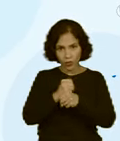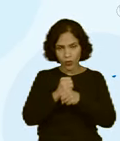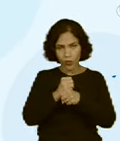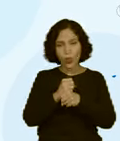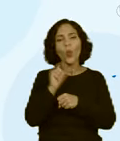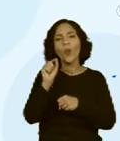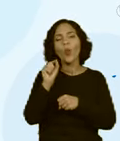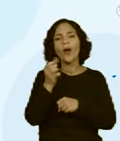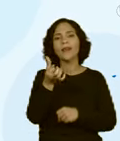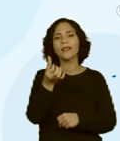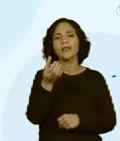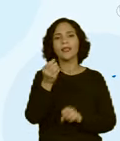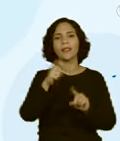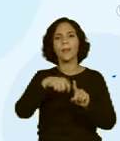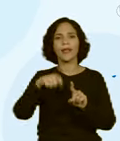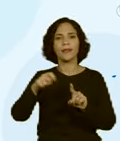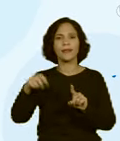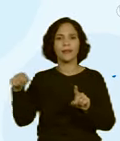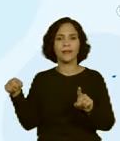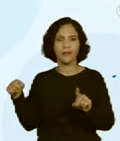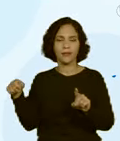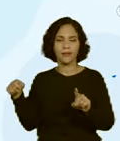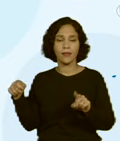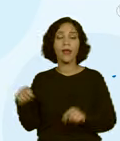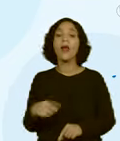Isso. Ah, não. Espera aqui.